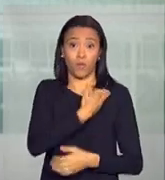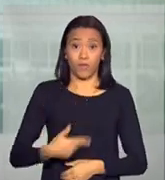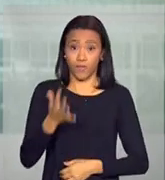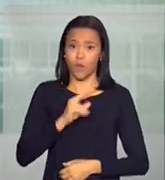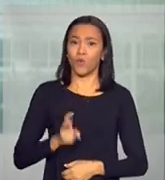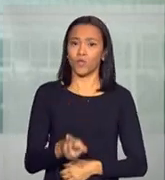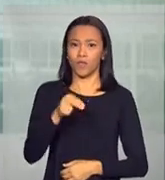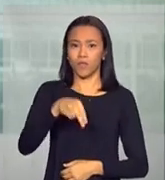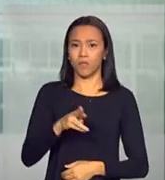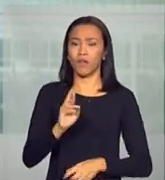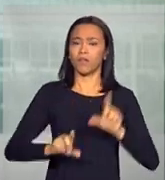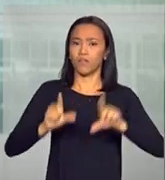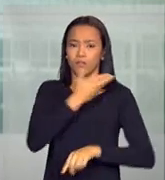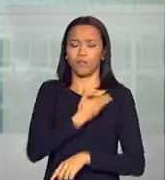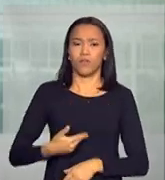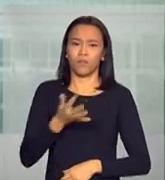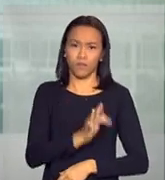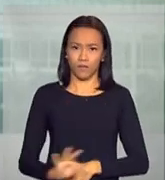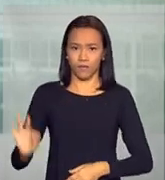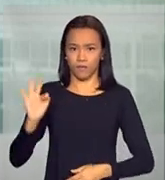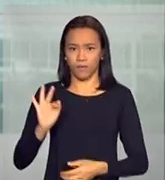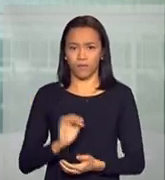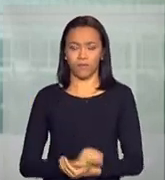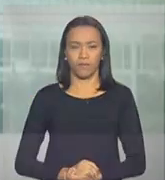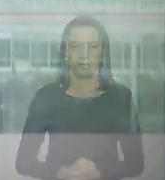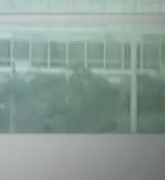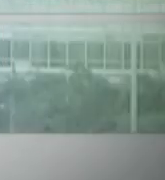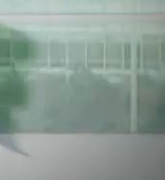Continue com a gente, NBR e a TV do Governo Federal.